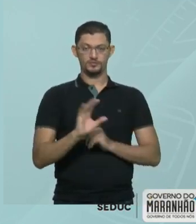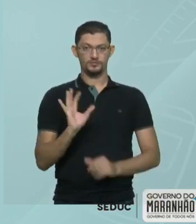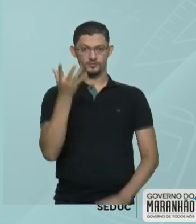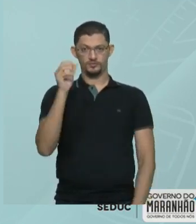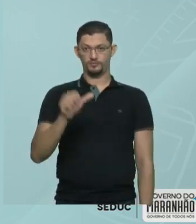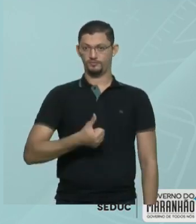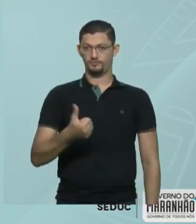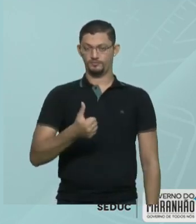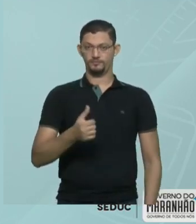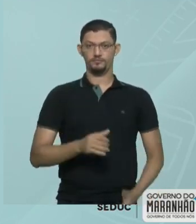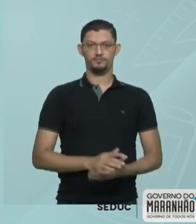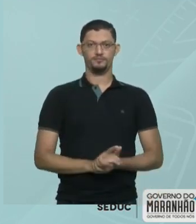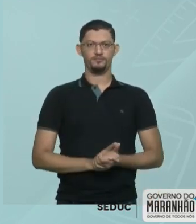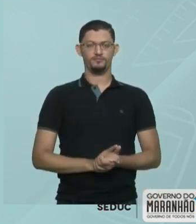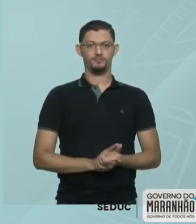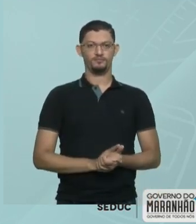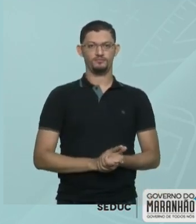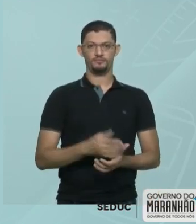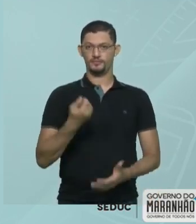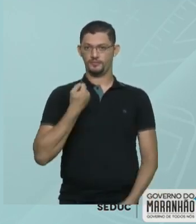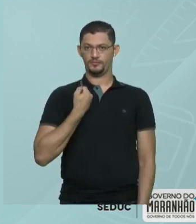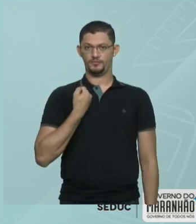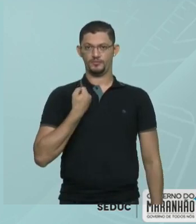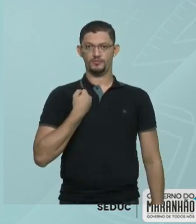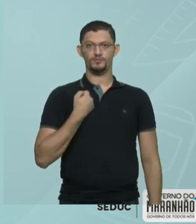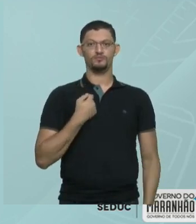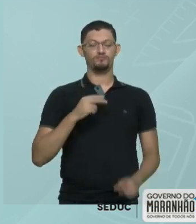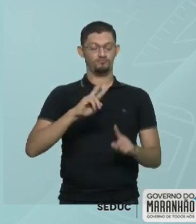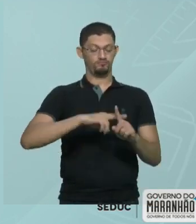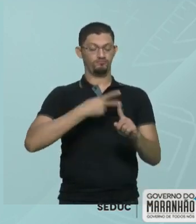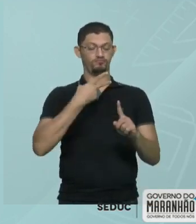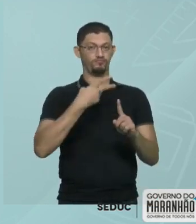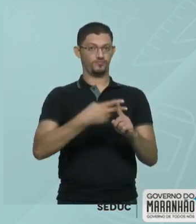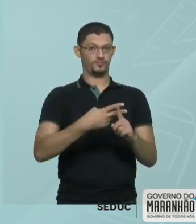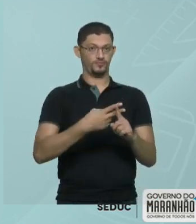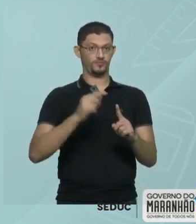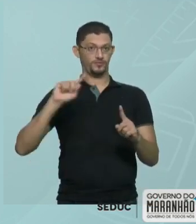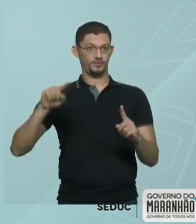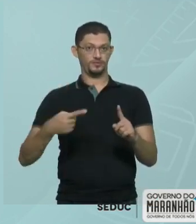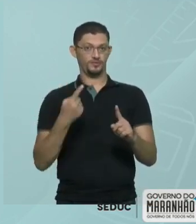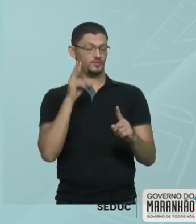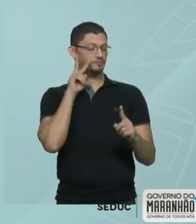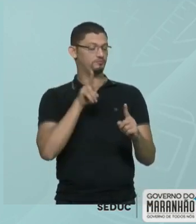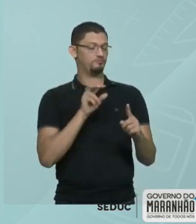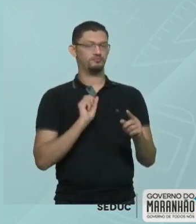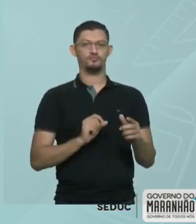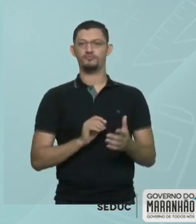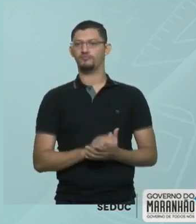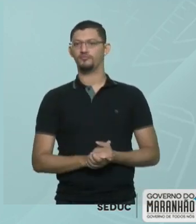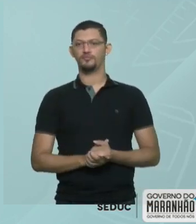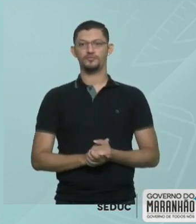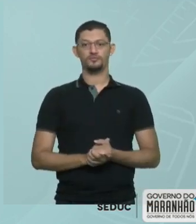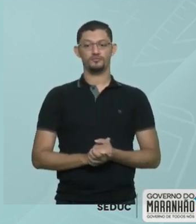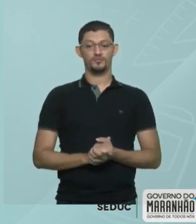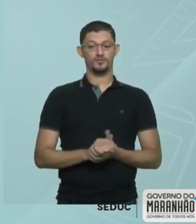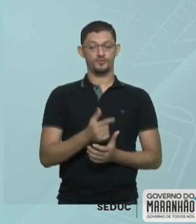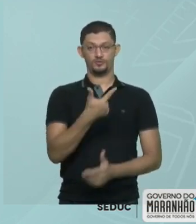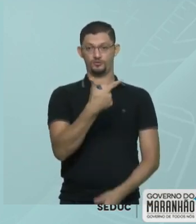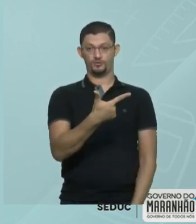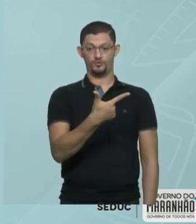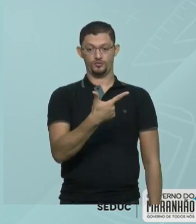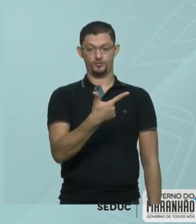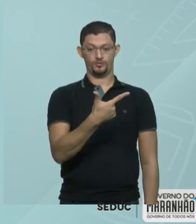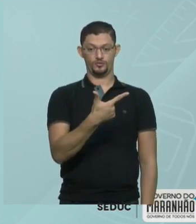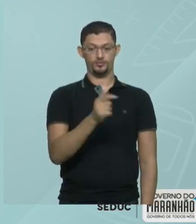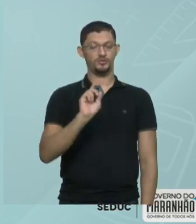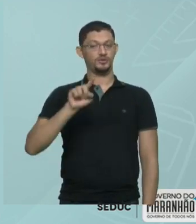Primeiro, algarismo da unidade é o dobro da unidade de milhar. Vamos ver? Unidade é 2. Unidade de